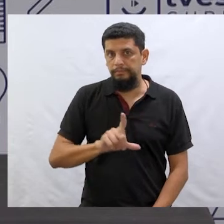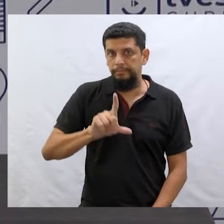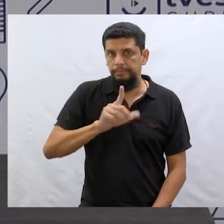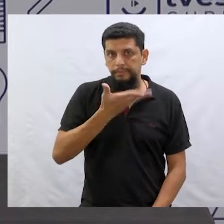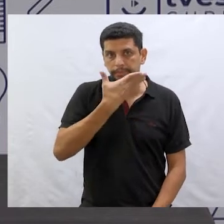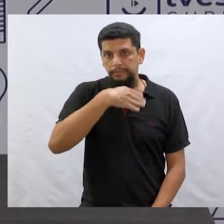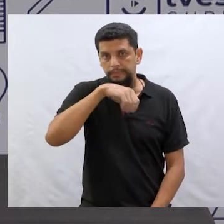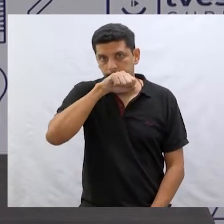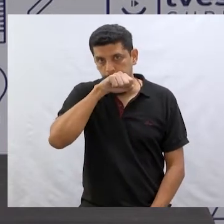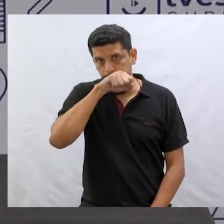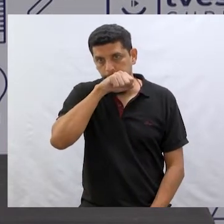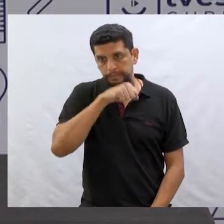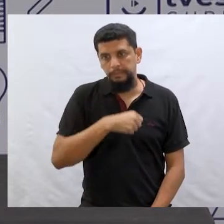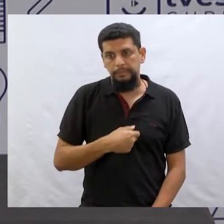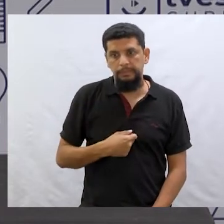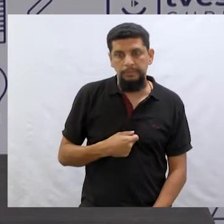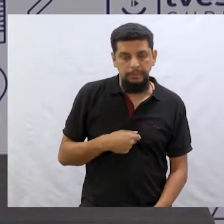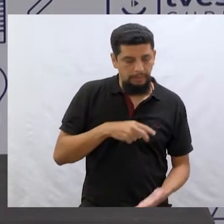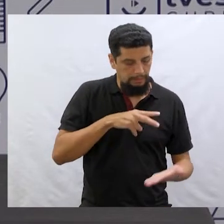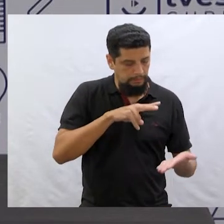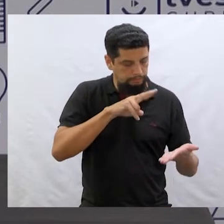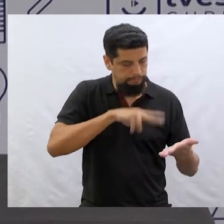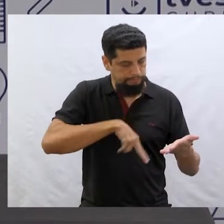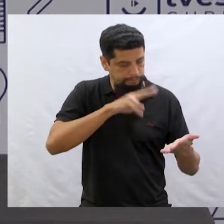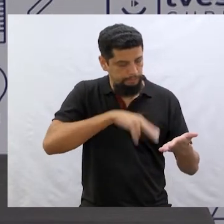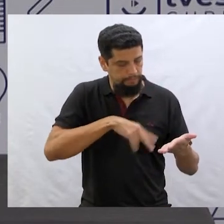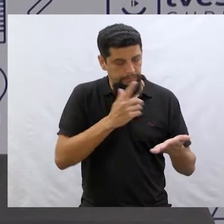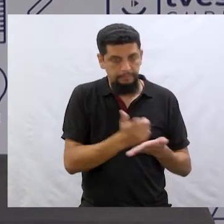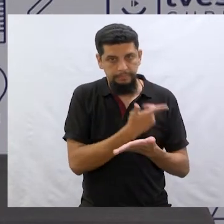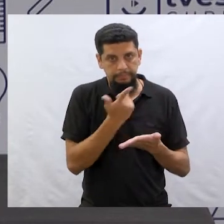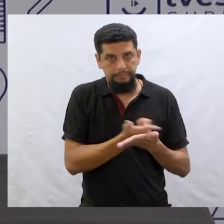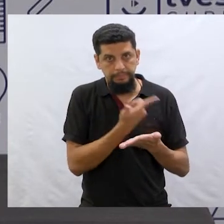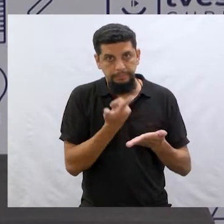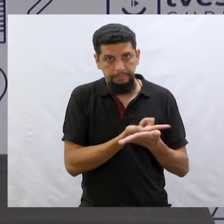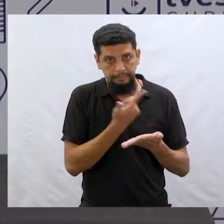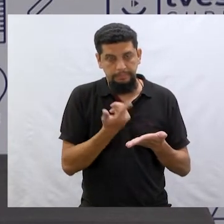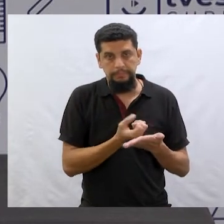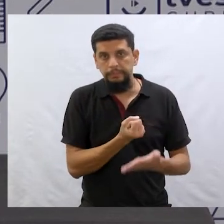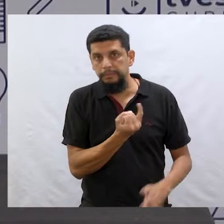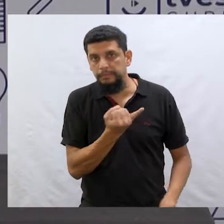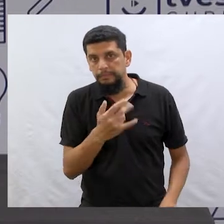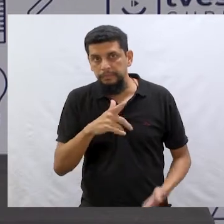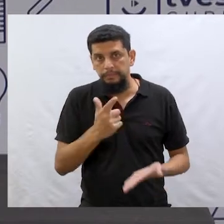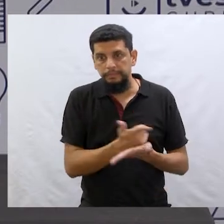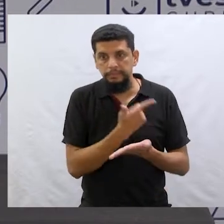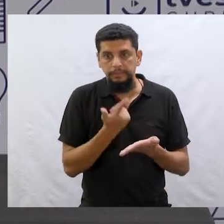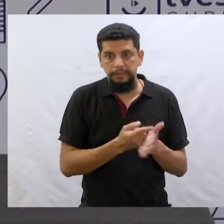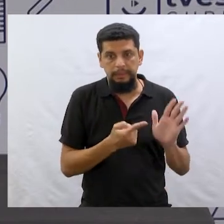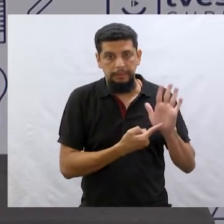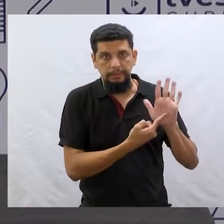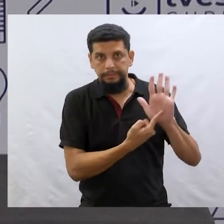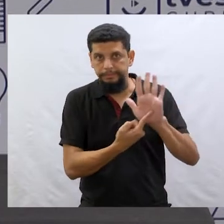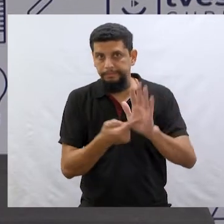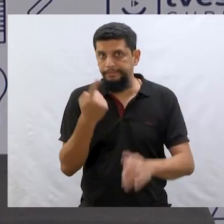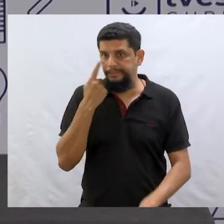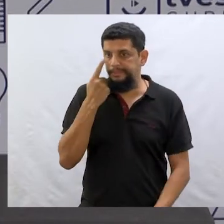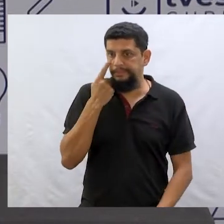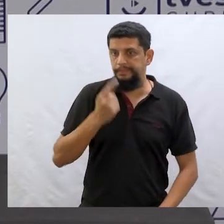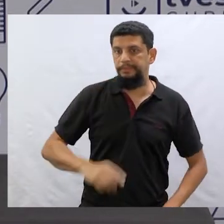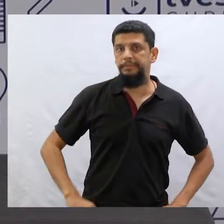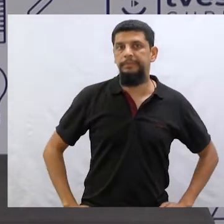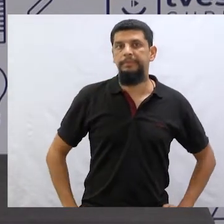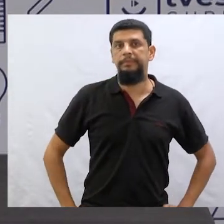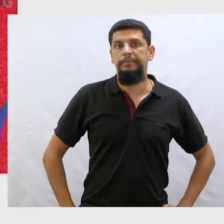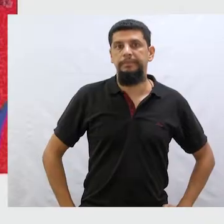O pai do Matheus estava olhando os livros. E alguns desses livros que ele mencionou são estes aqui. Olha ali.